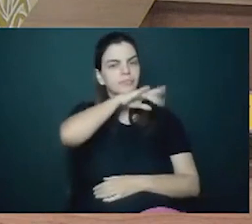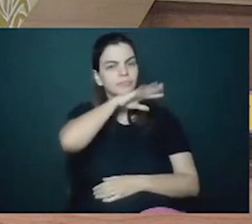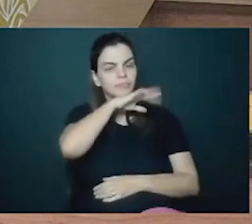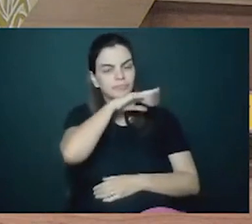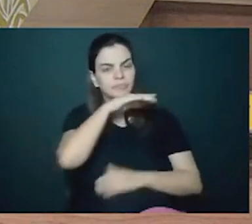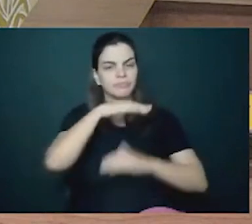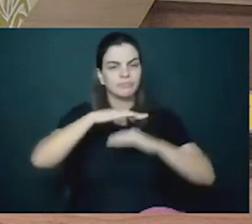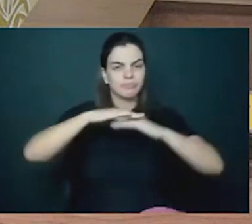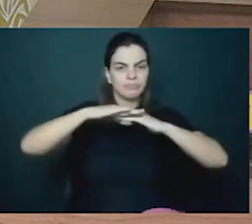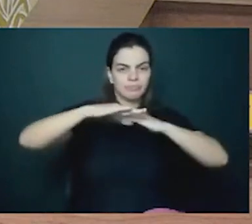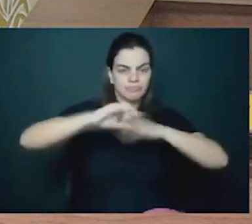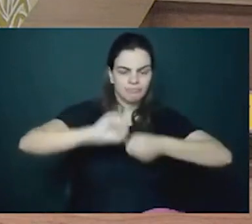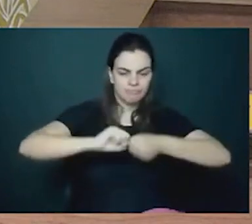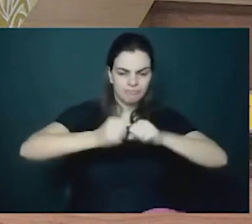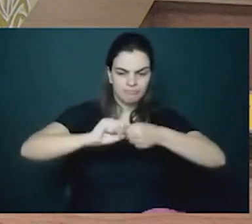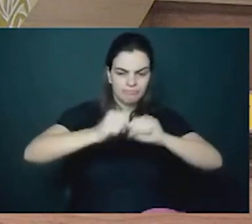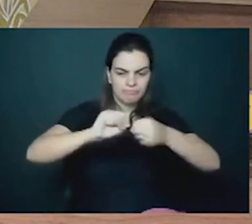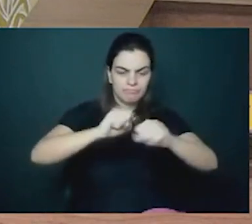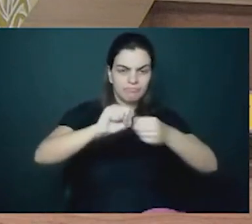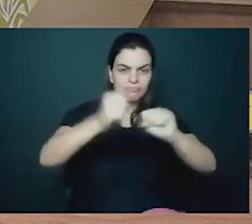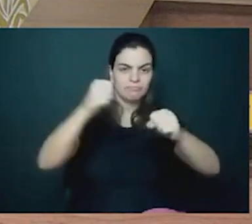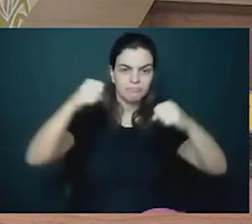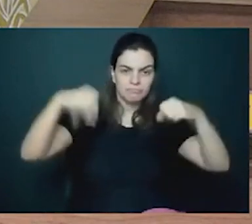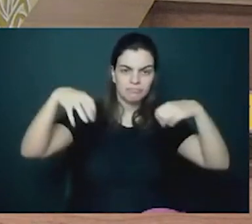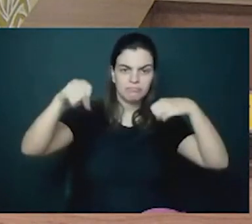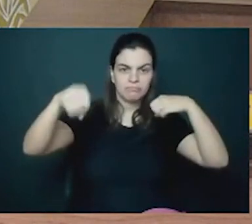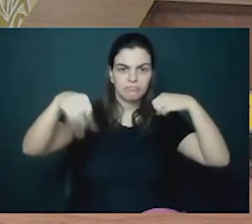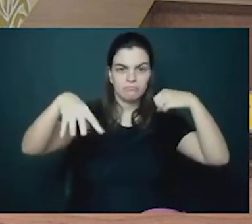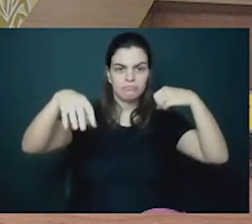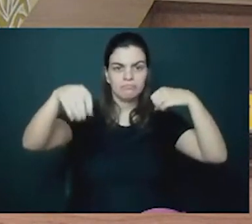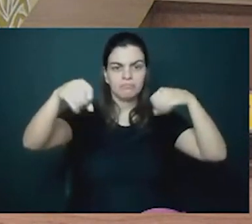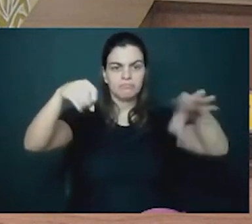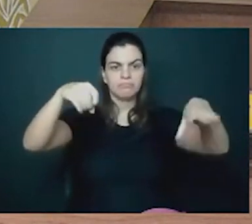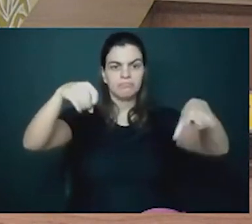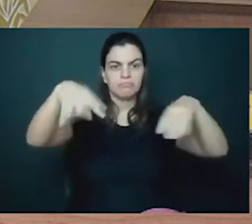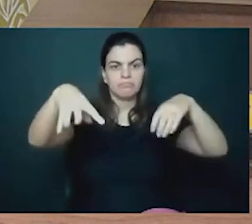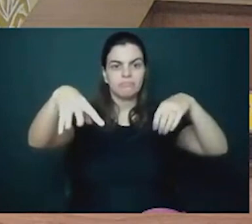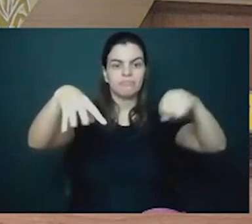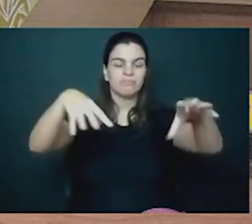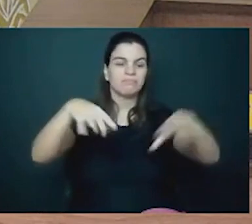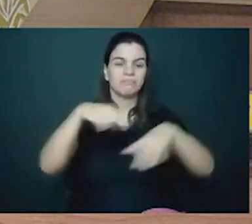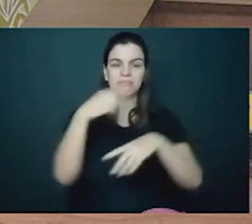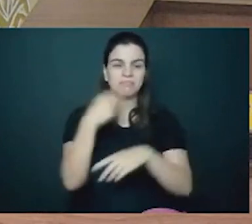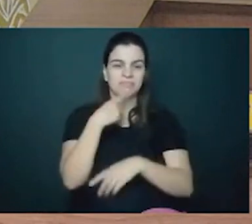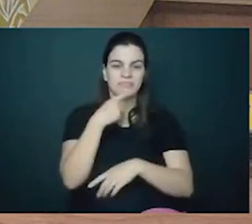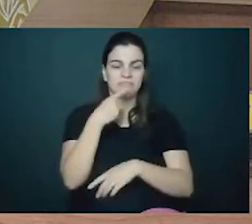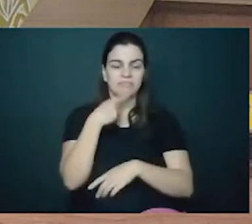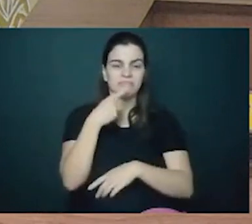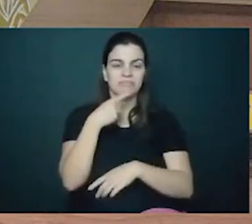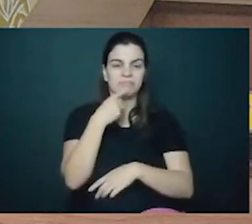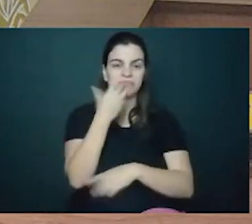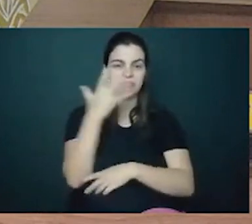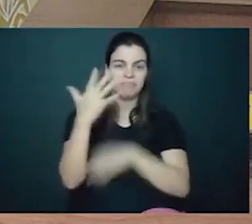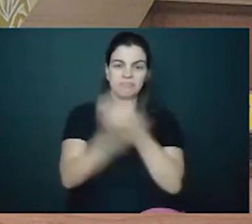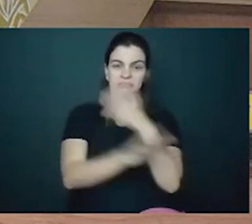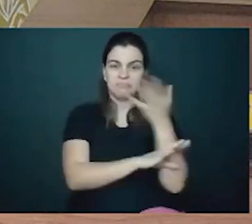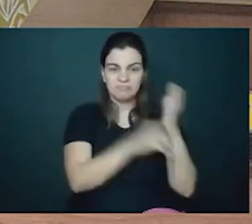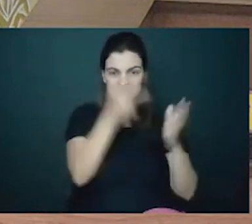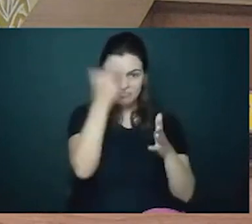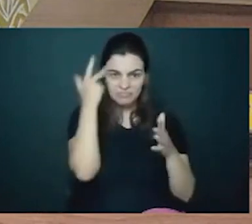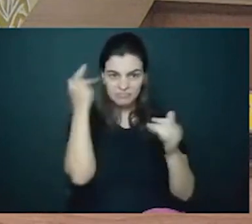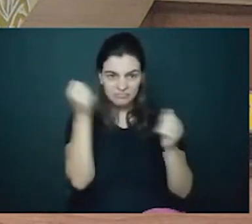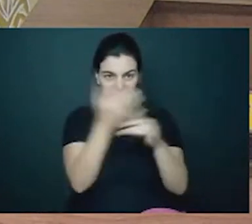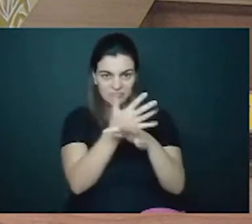danificado, a iluminação era precária, um parque sem vida e que, pelas condições que se encontrava, era pouquíssimo